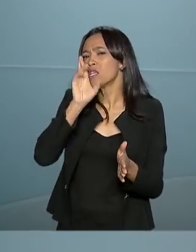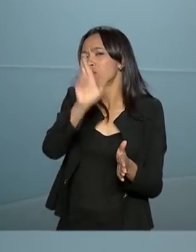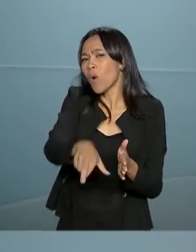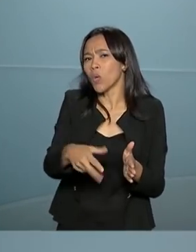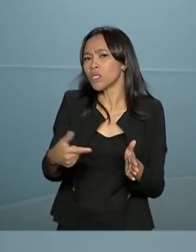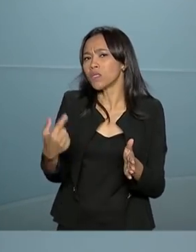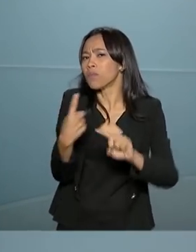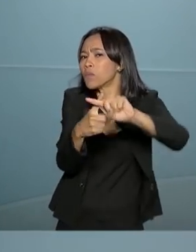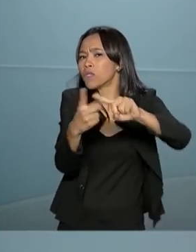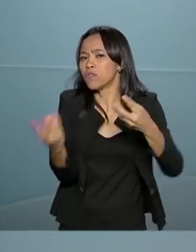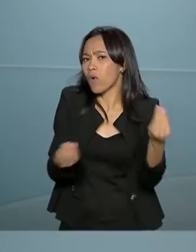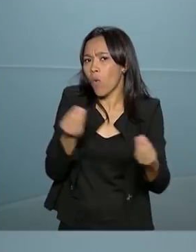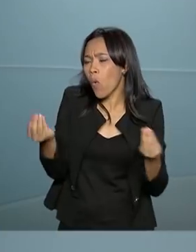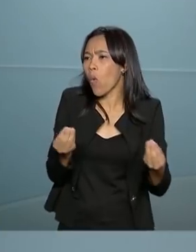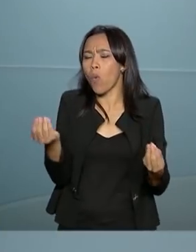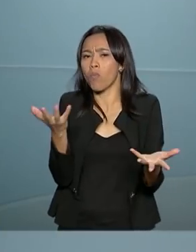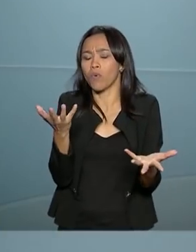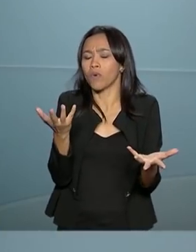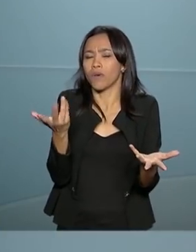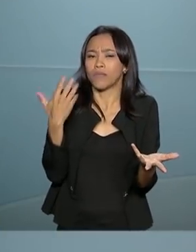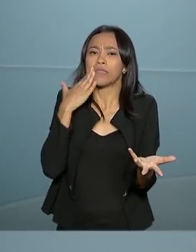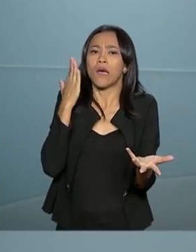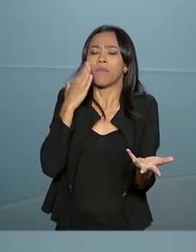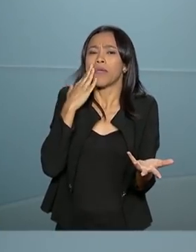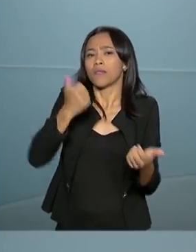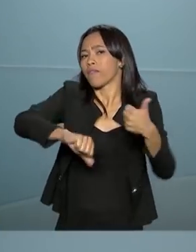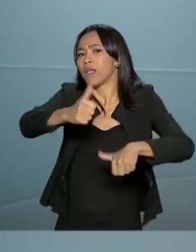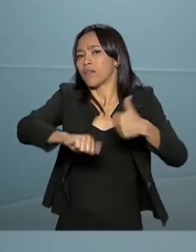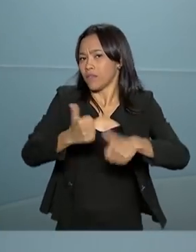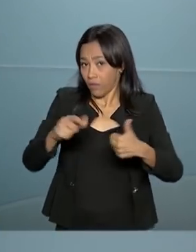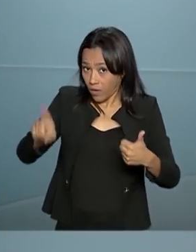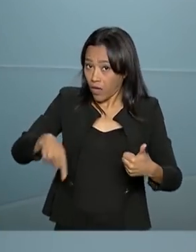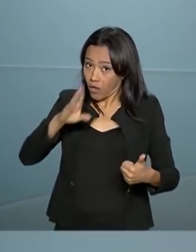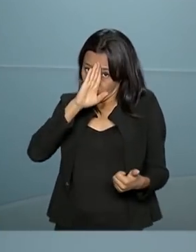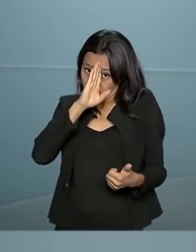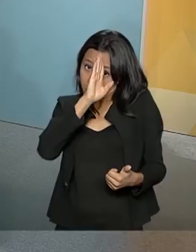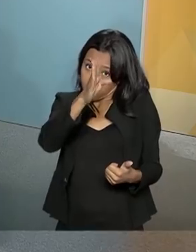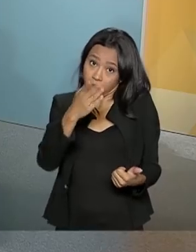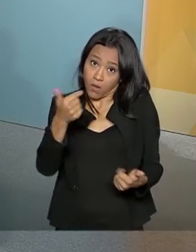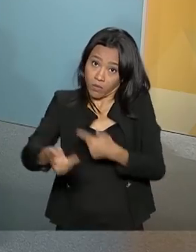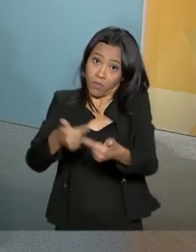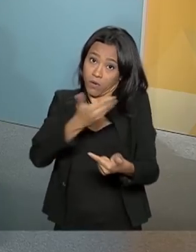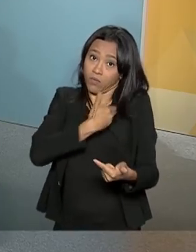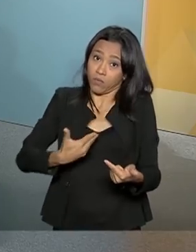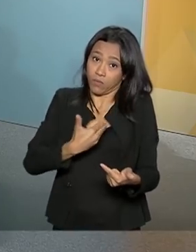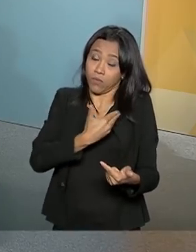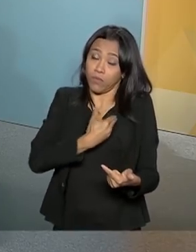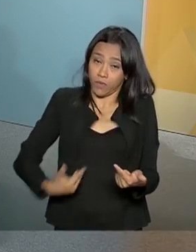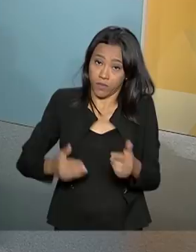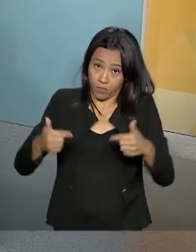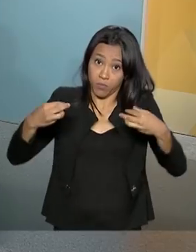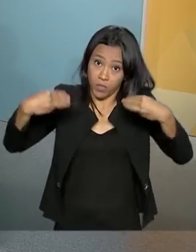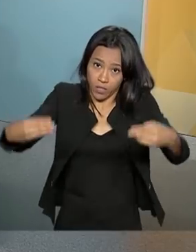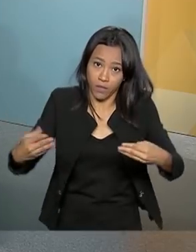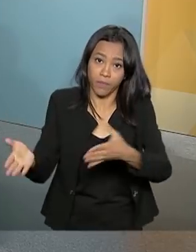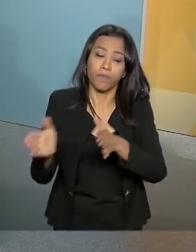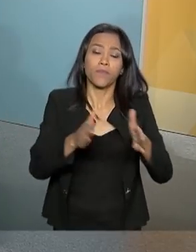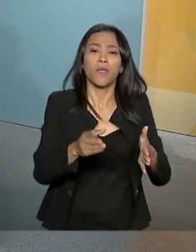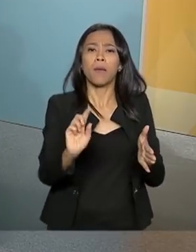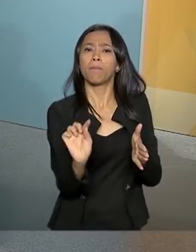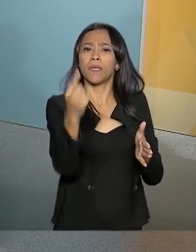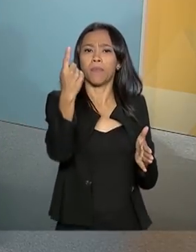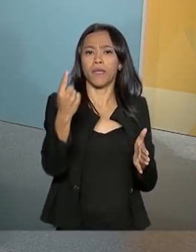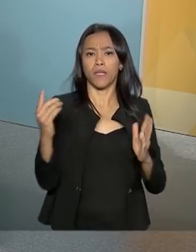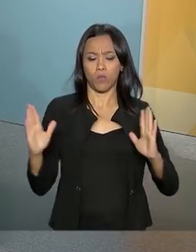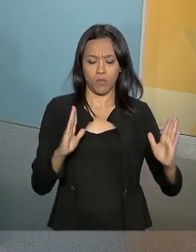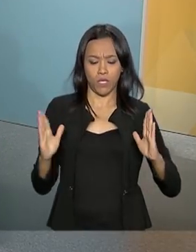possível avaliar os impactos dessa ação? O é uma prioridade do Ministério? A primeira leva de informações nós pretendemos fazer durante os